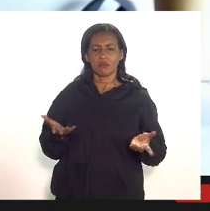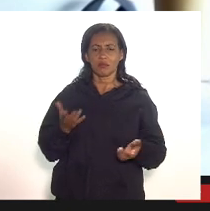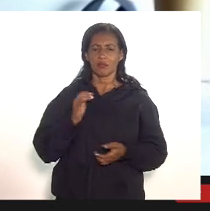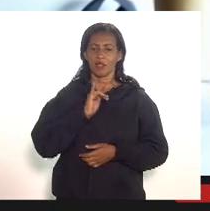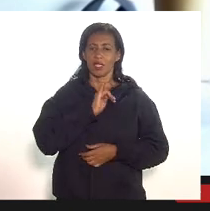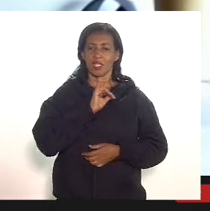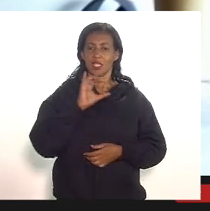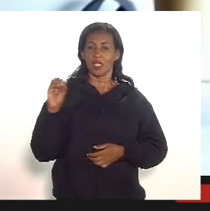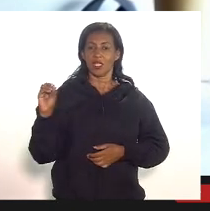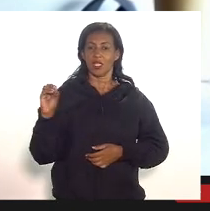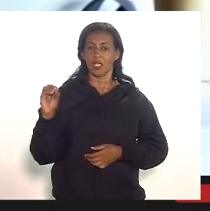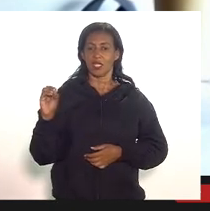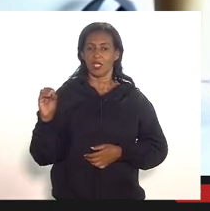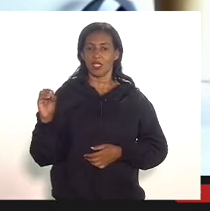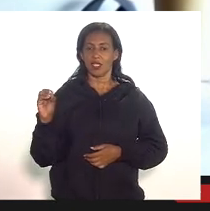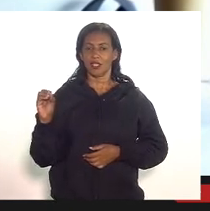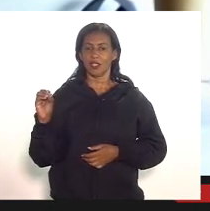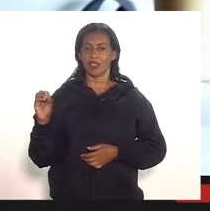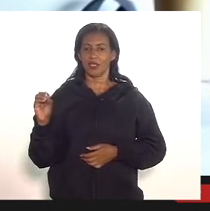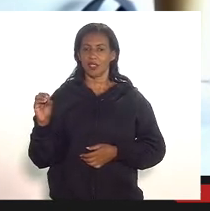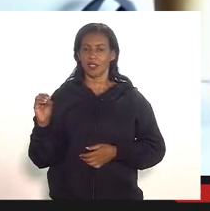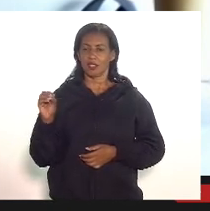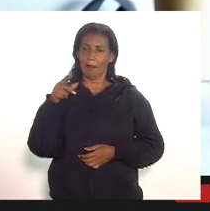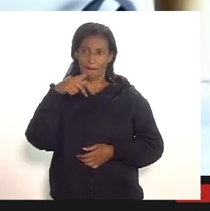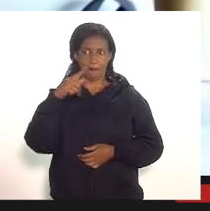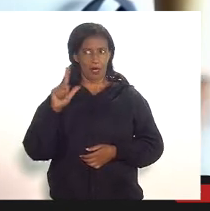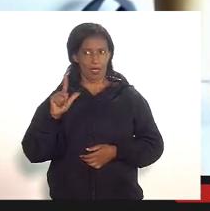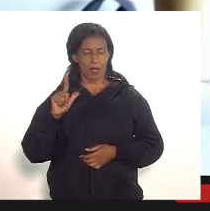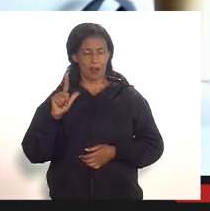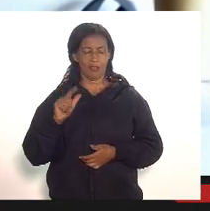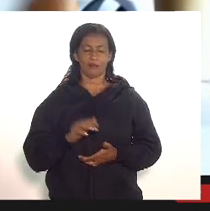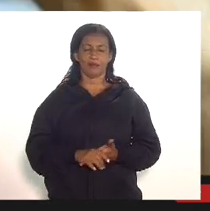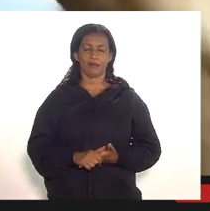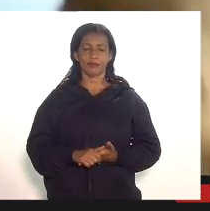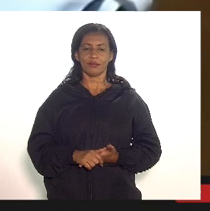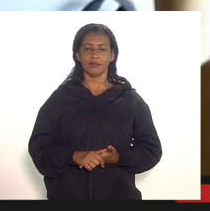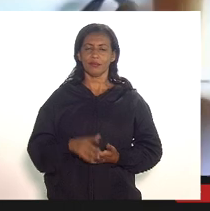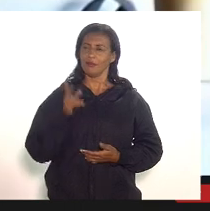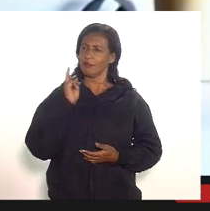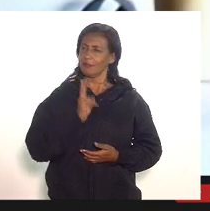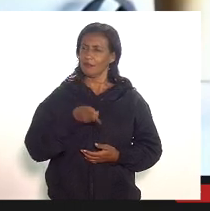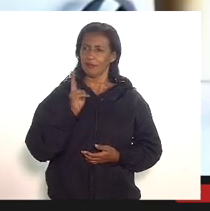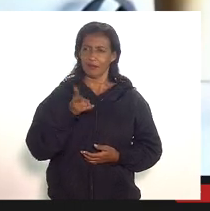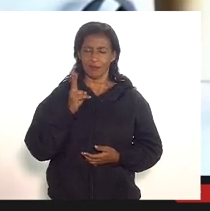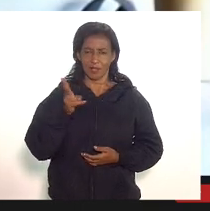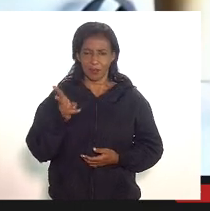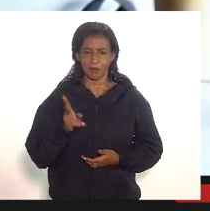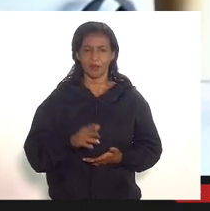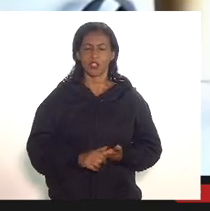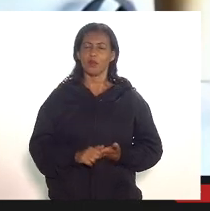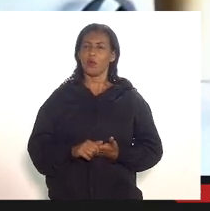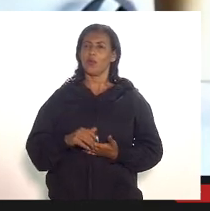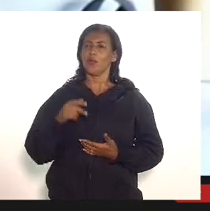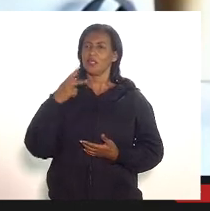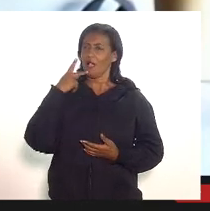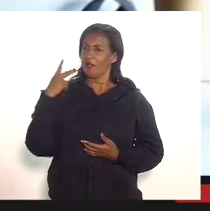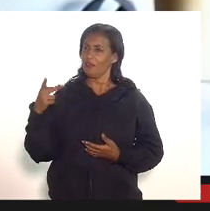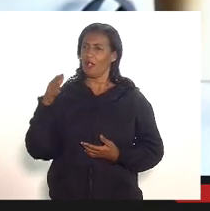das PRs a mesma coisa para fazer espaço da exposição do Fortunato